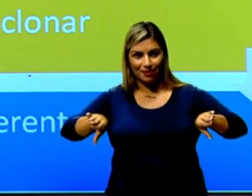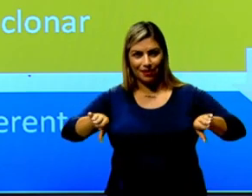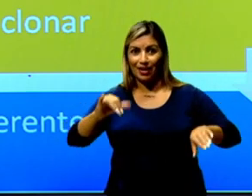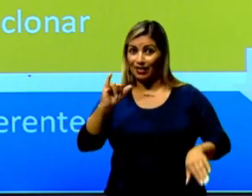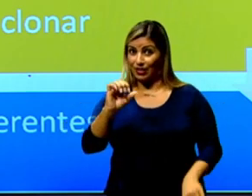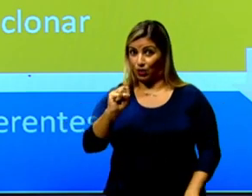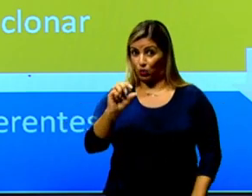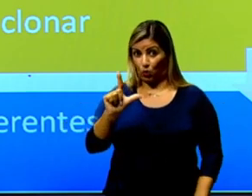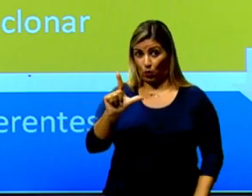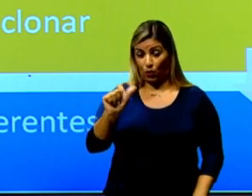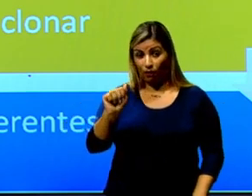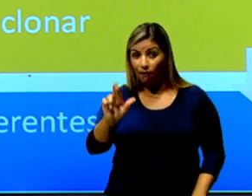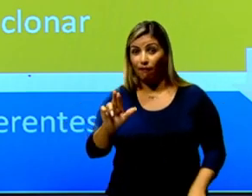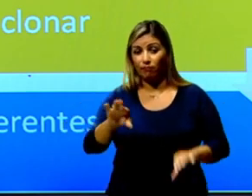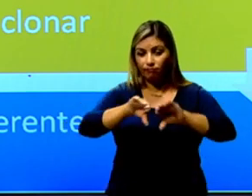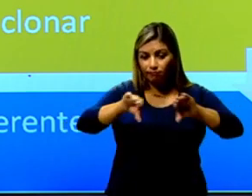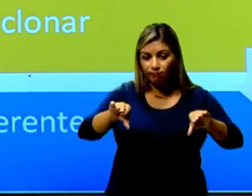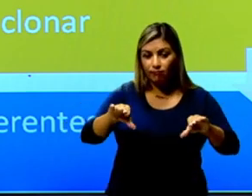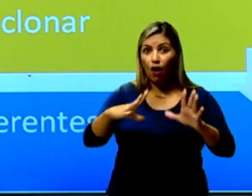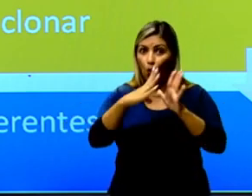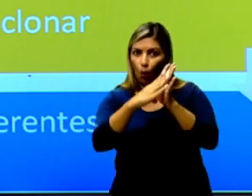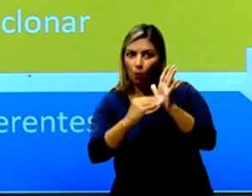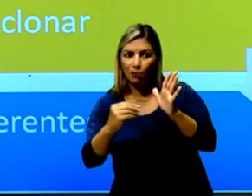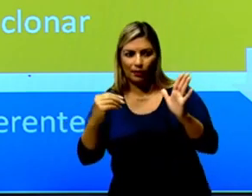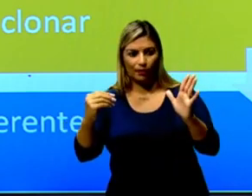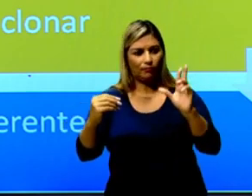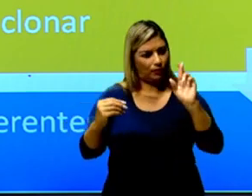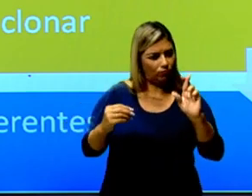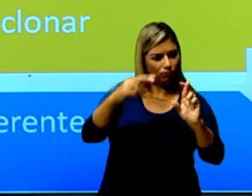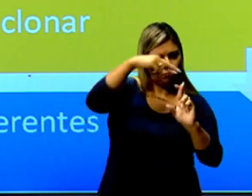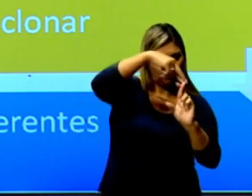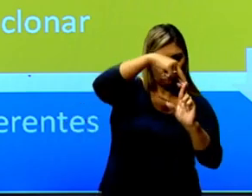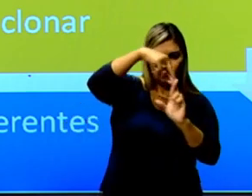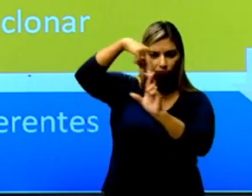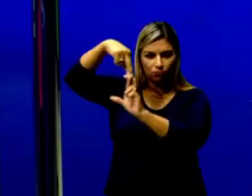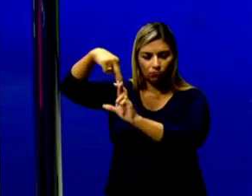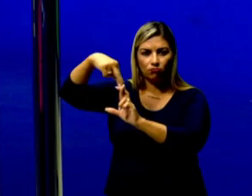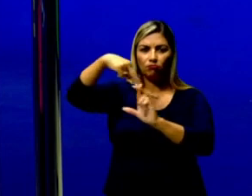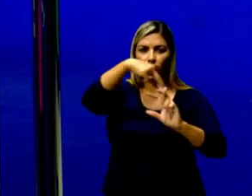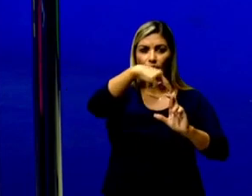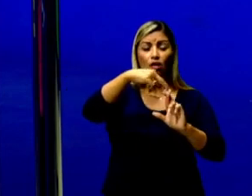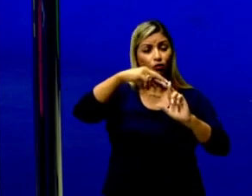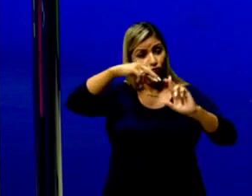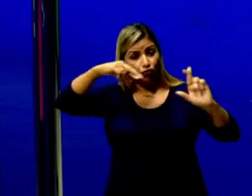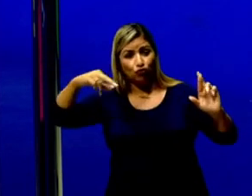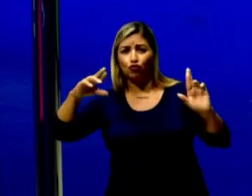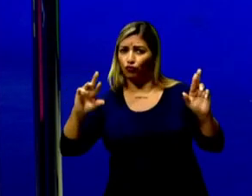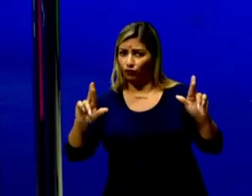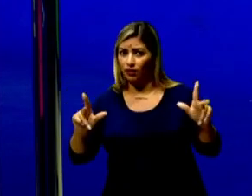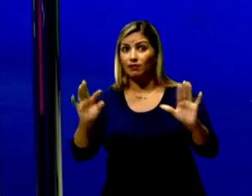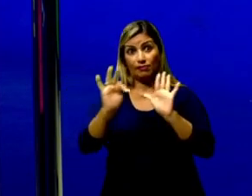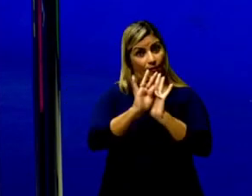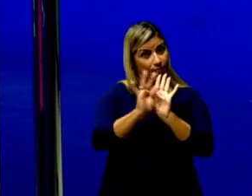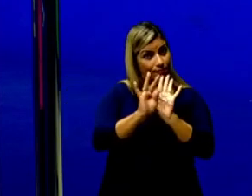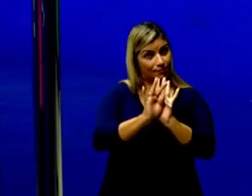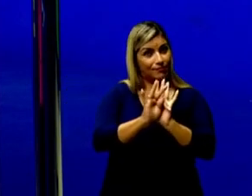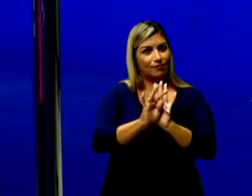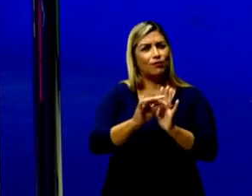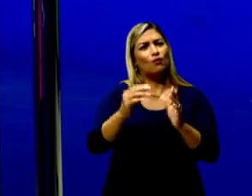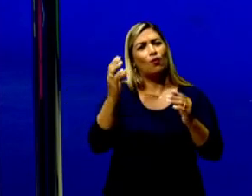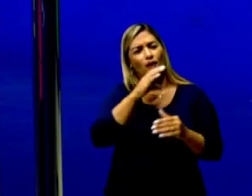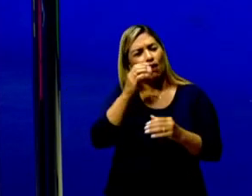deseja clonar e, assim, a clonagem pode ser feita por diferentes técnicas. Vou falar